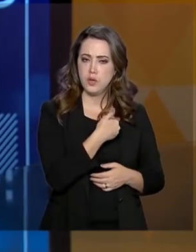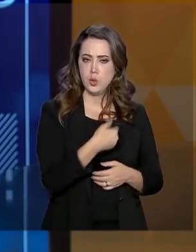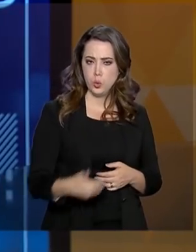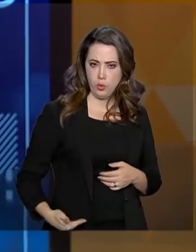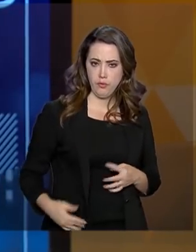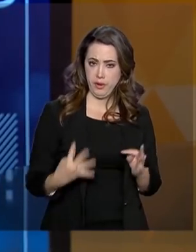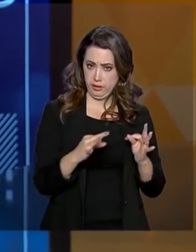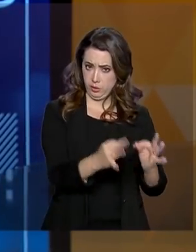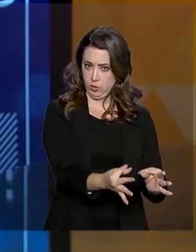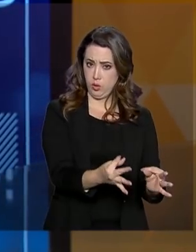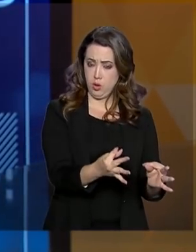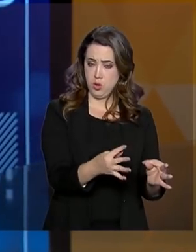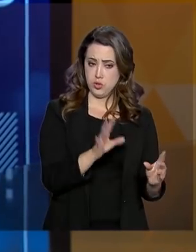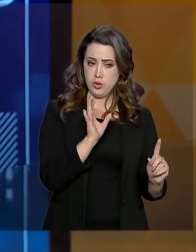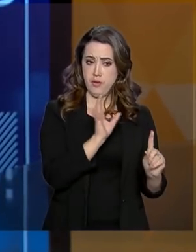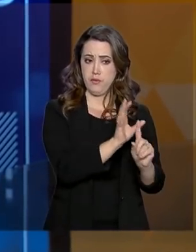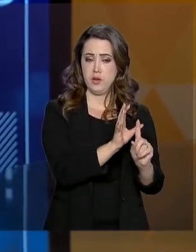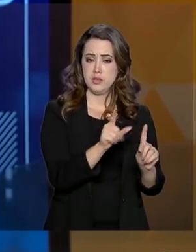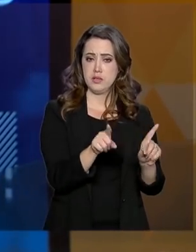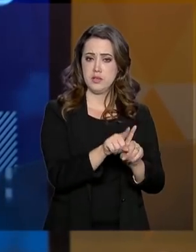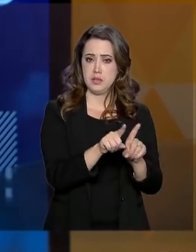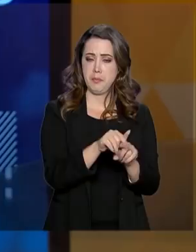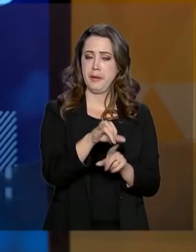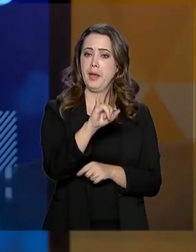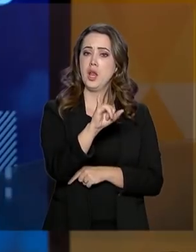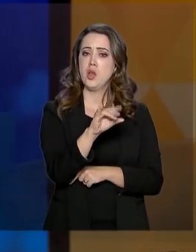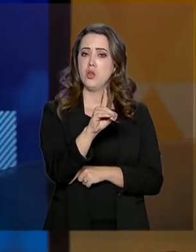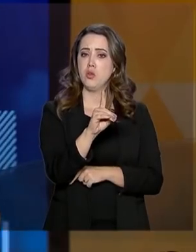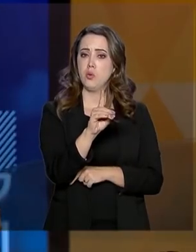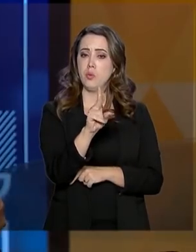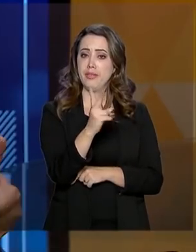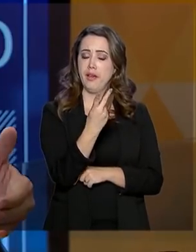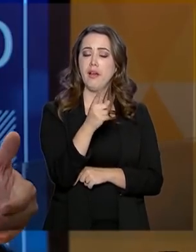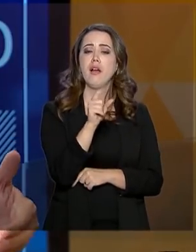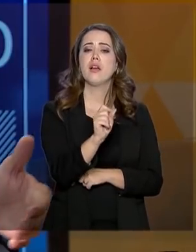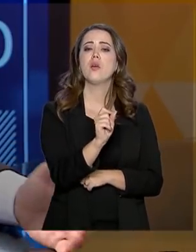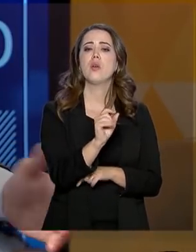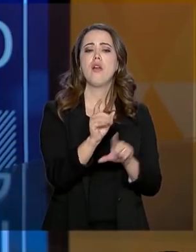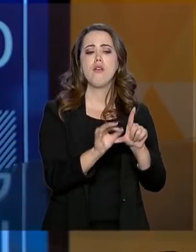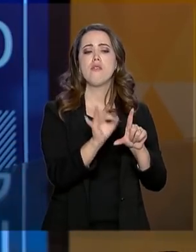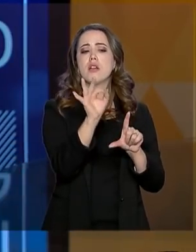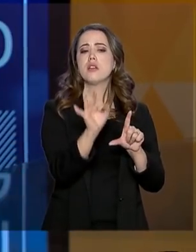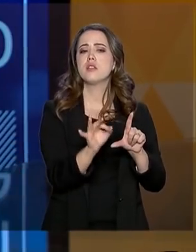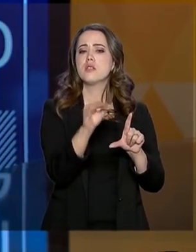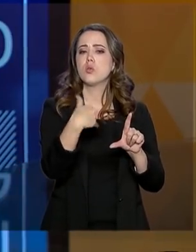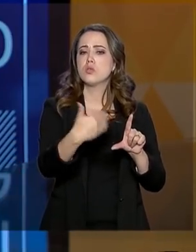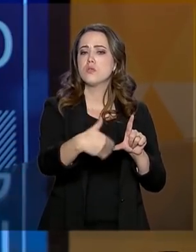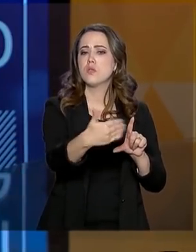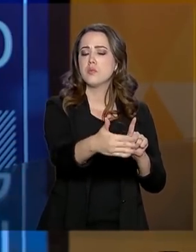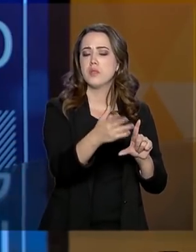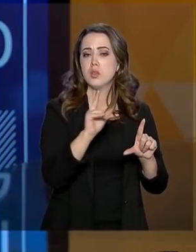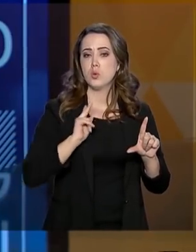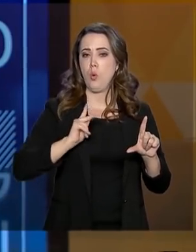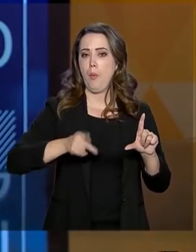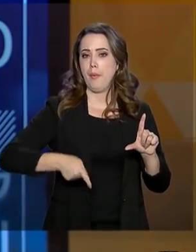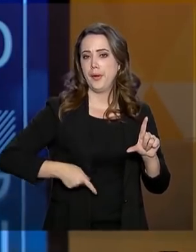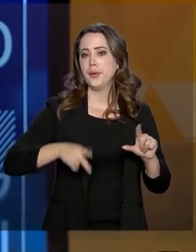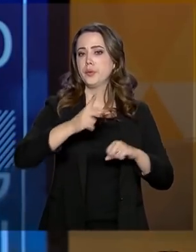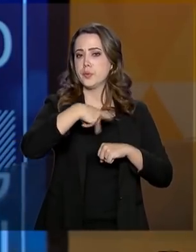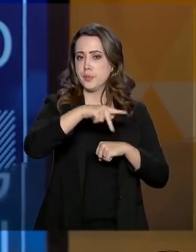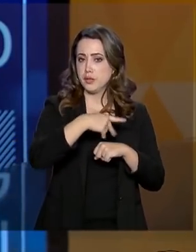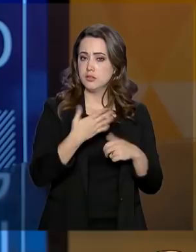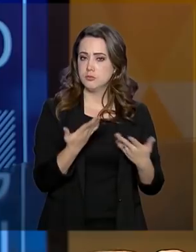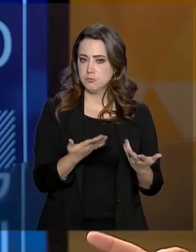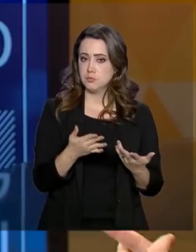também traz impactos no IDH, o índice de desenvolvimento humano desses países, no caso do